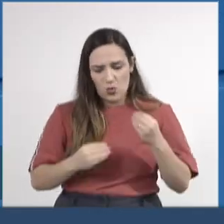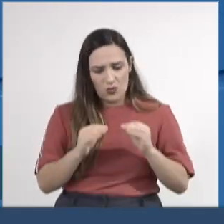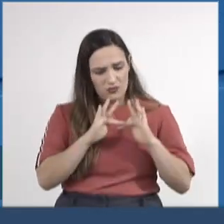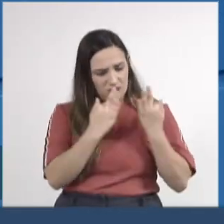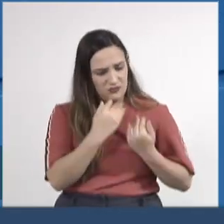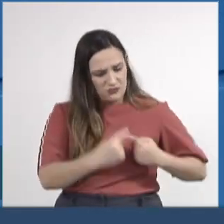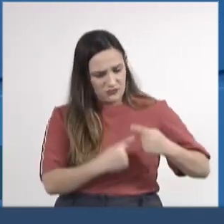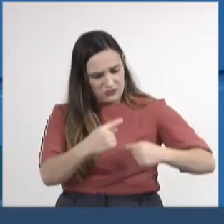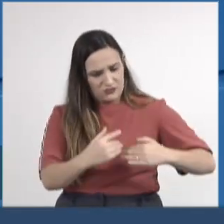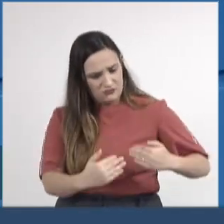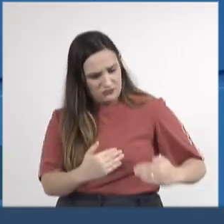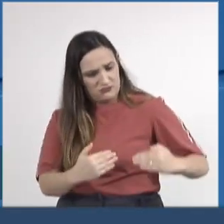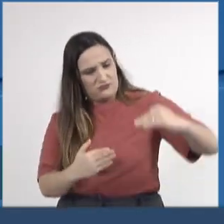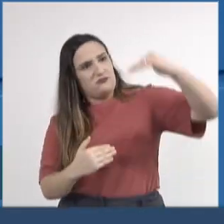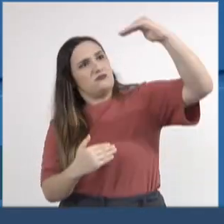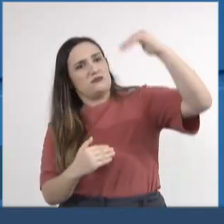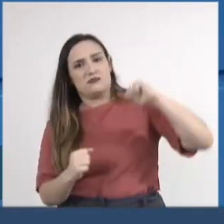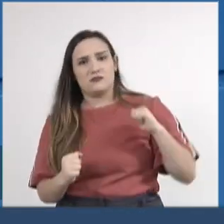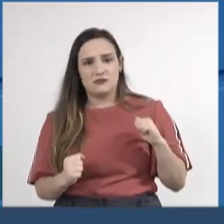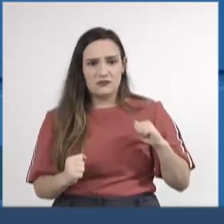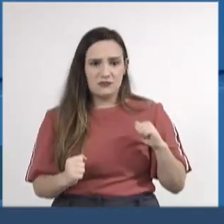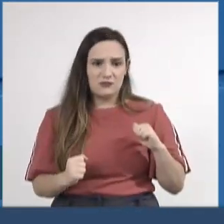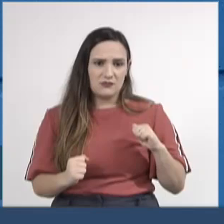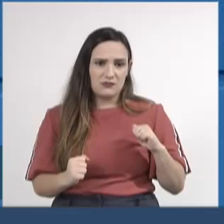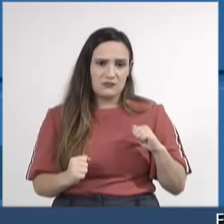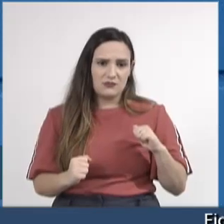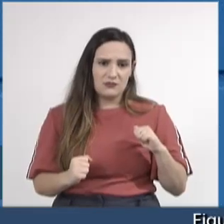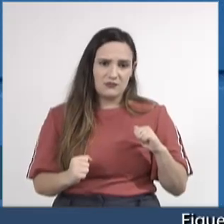está vindo aí. Qualquer coisa,